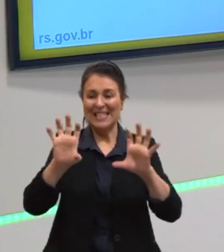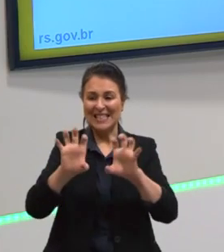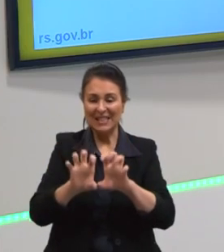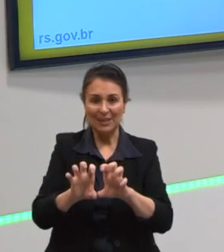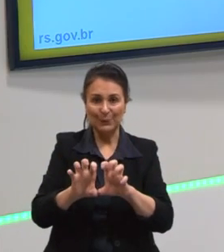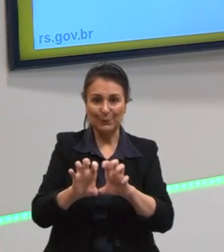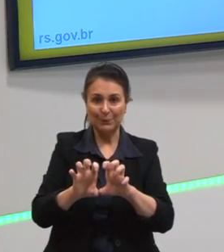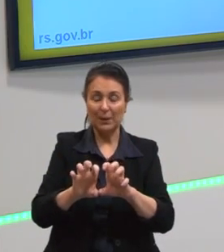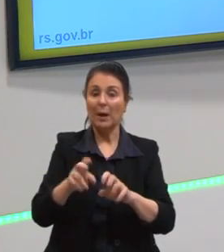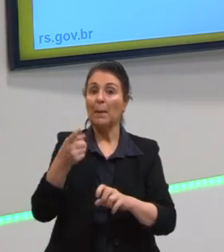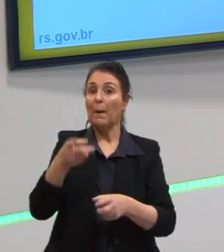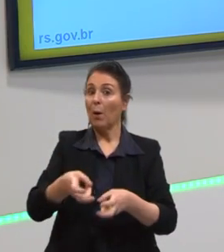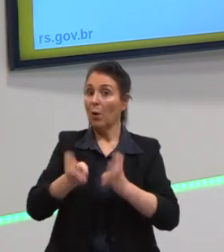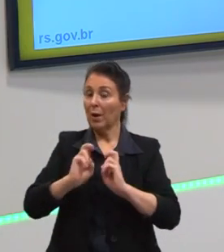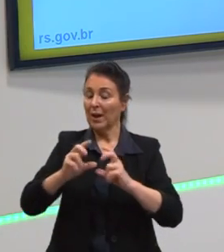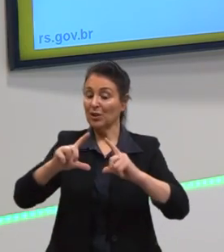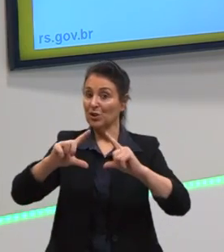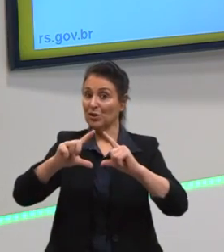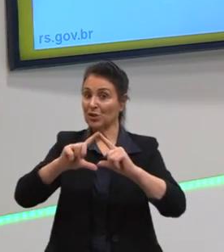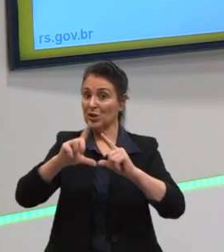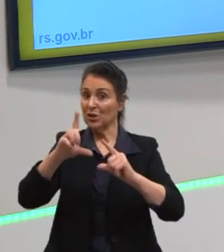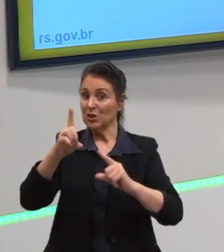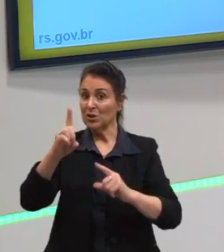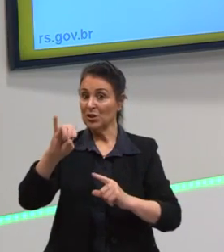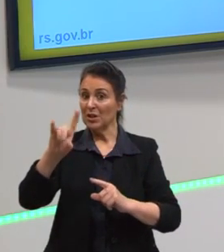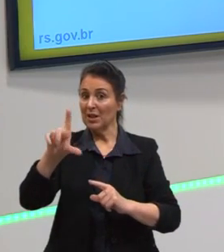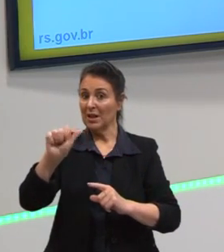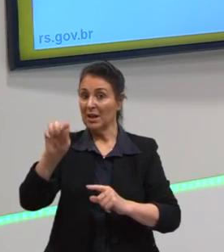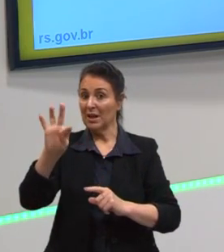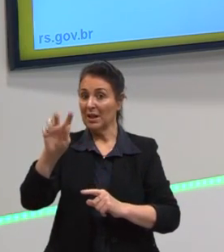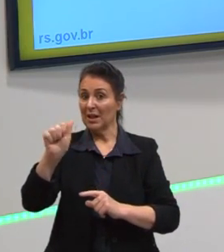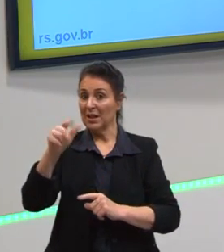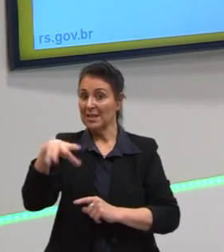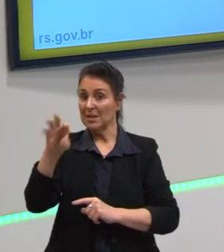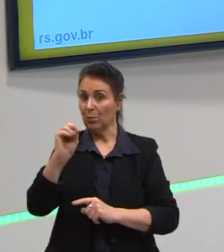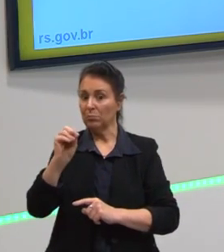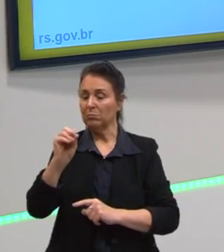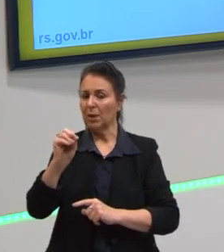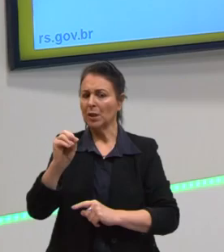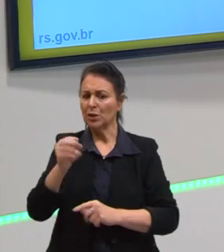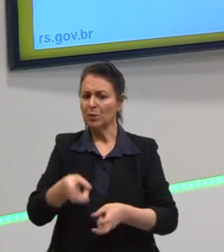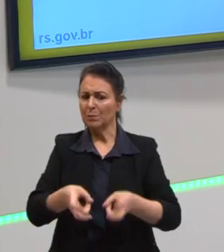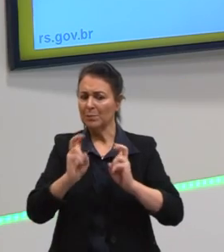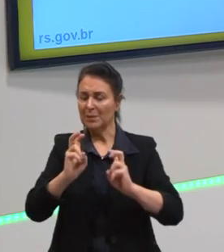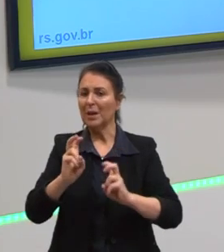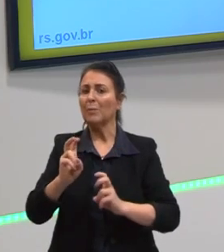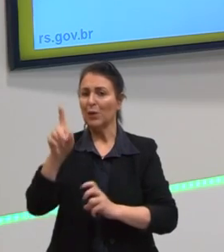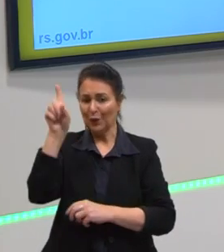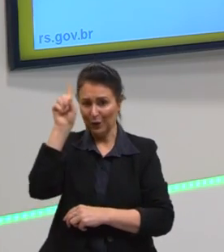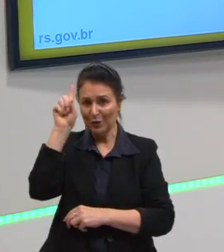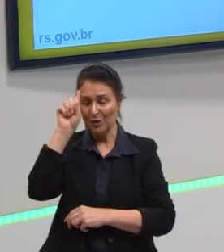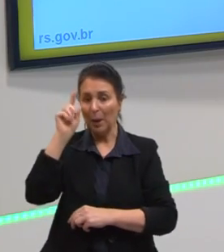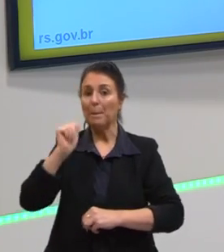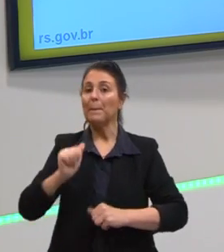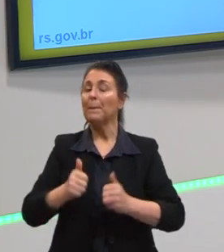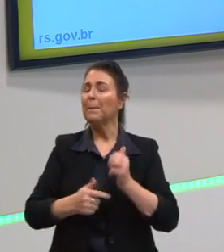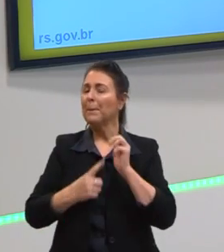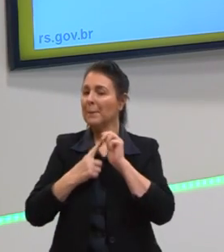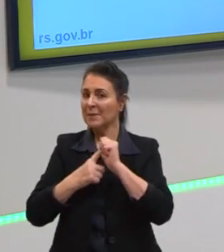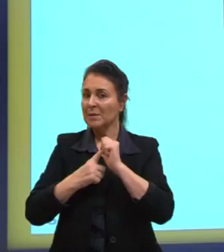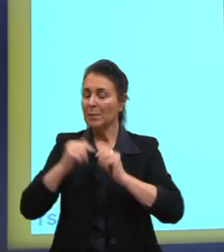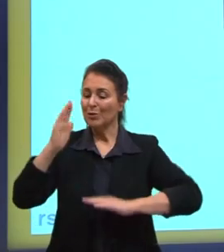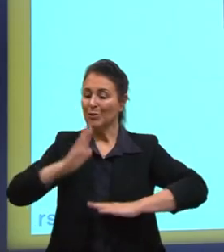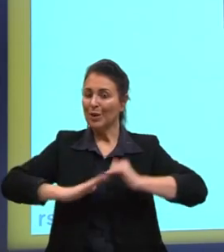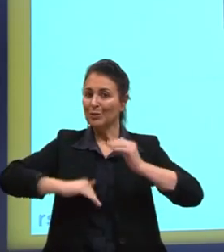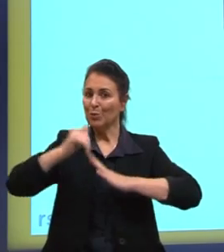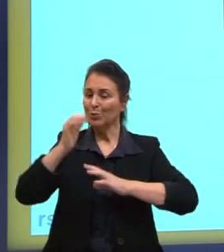vejam que a dilatação, então, ela está bem aplicada no nosso dia a dia, principalmente em construções. E também nesse caso aqui que